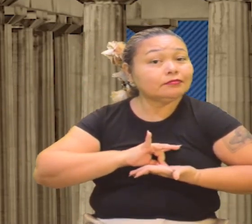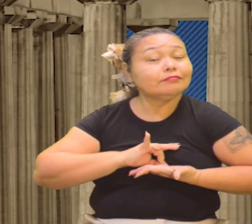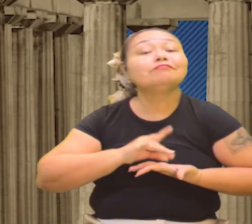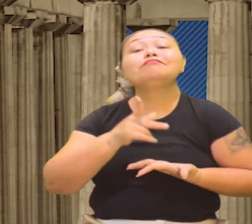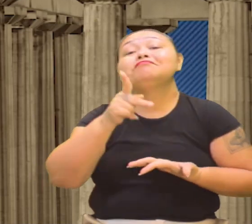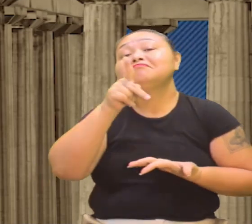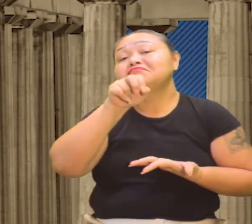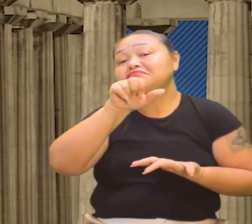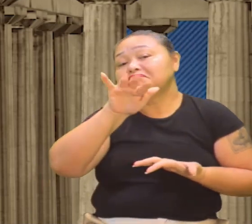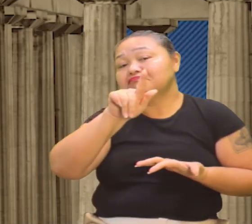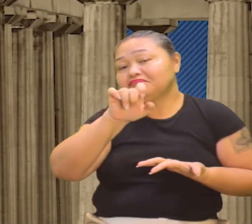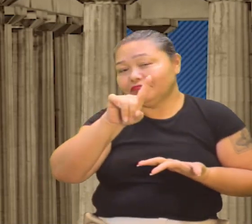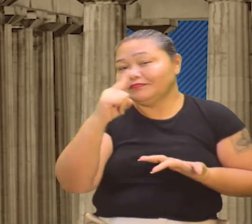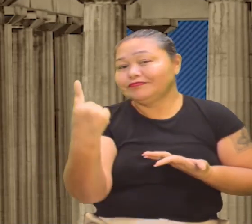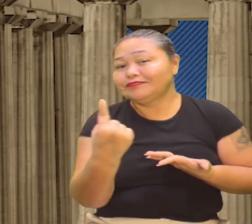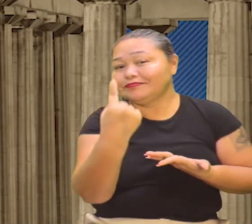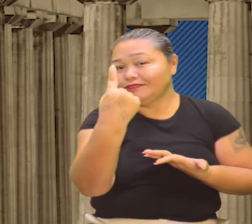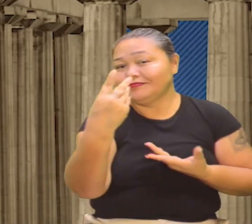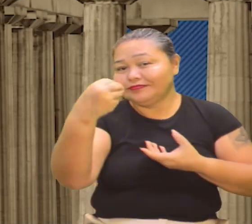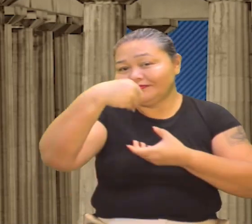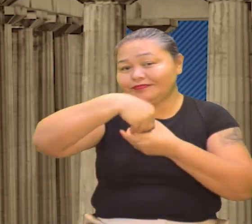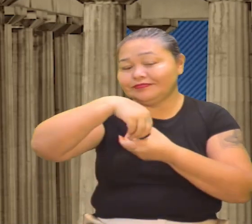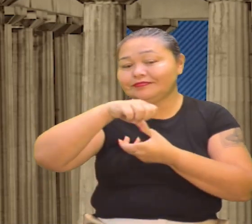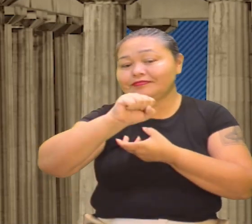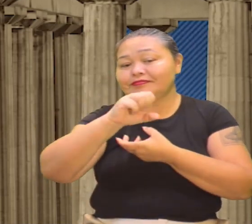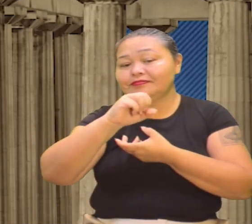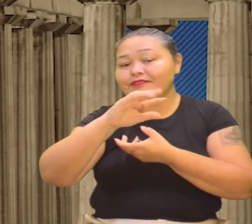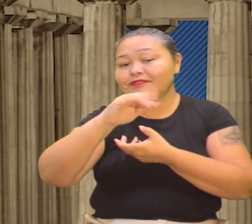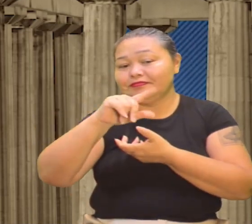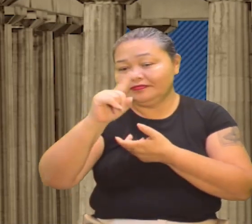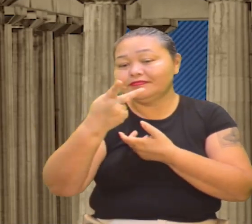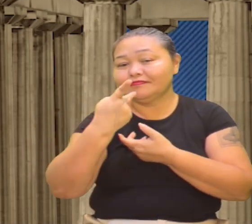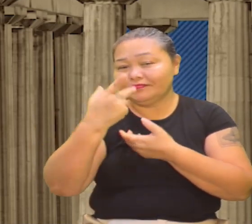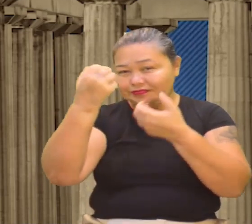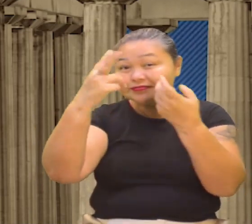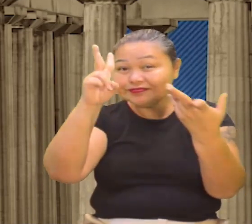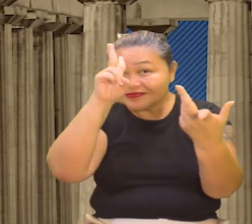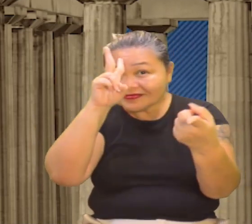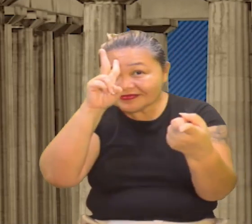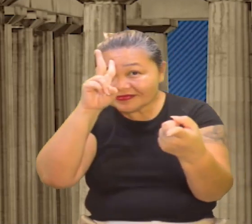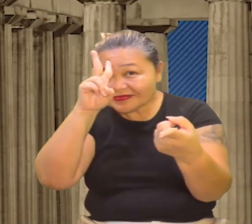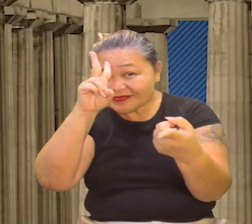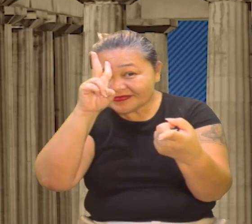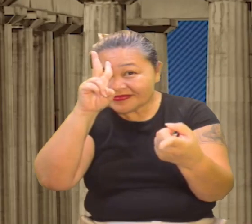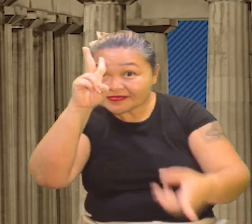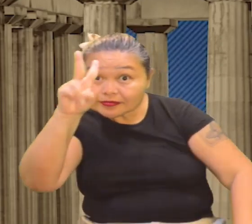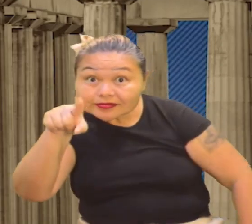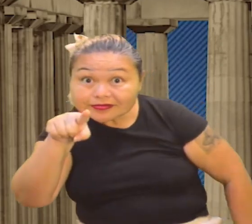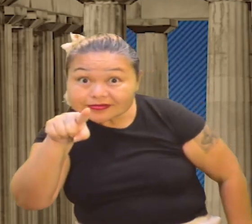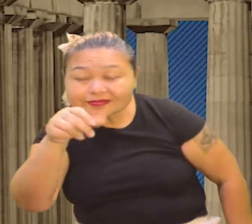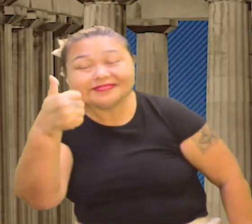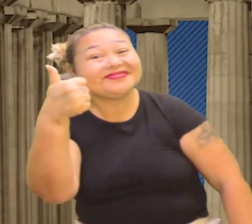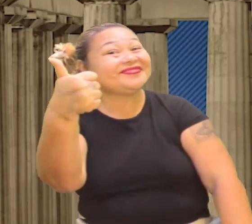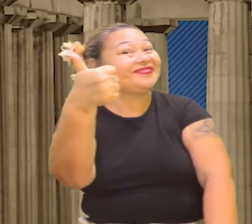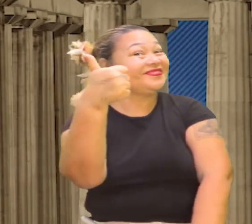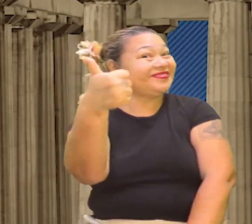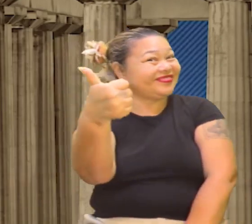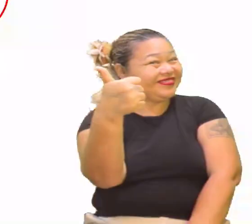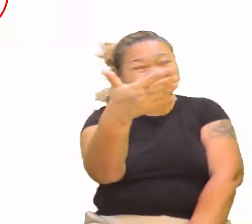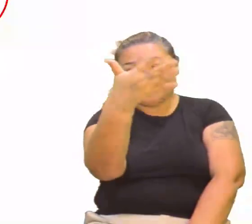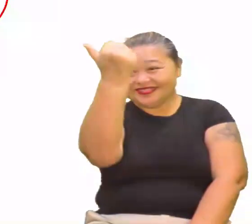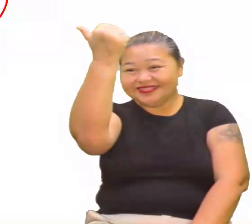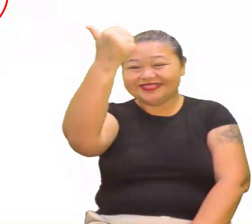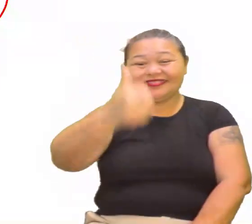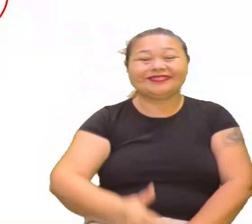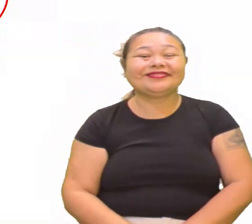protágoras foi um dos sofistas. Inclusive, a gente falou lá no início, vocês lembram, não é? Lembrou? É isso aí. Vamos